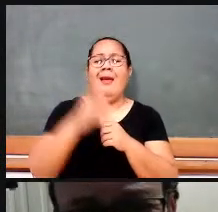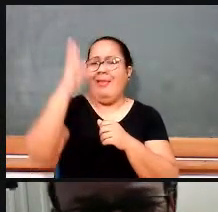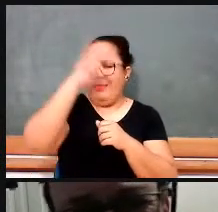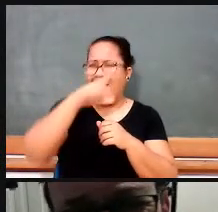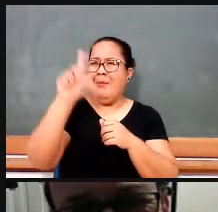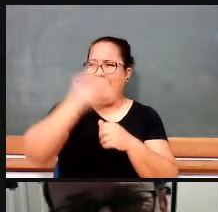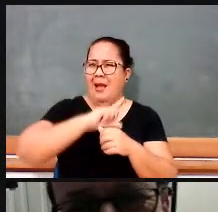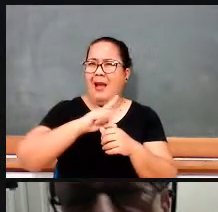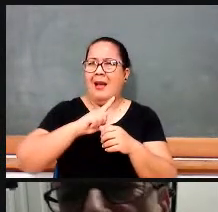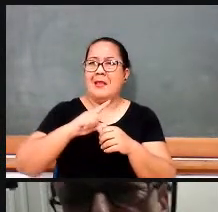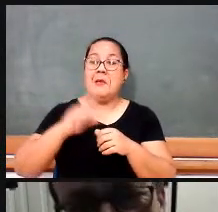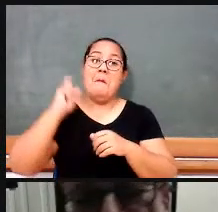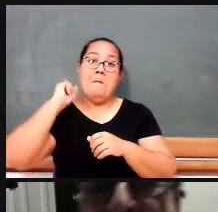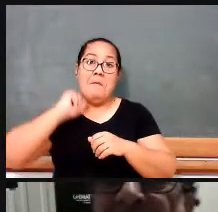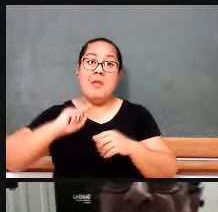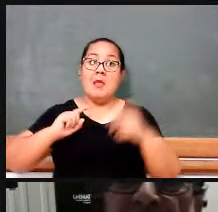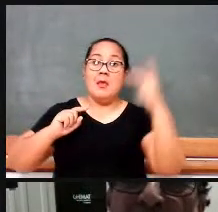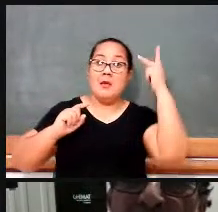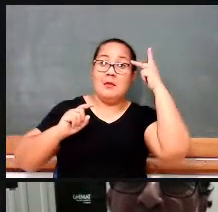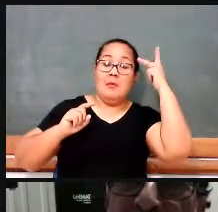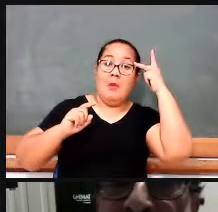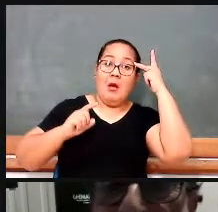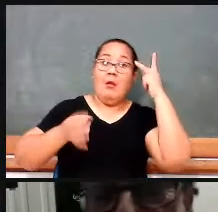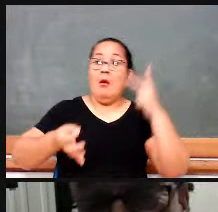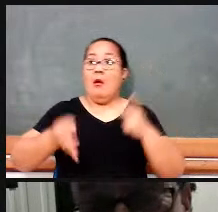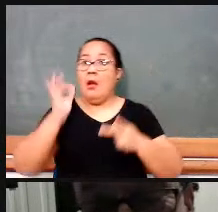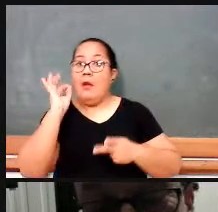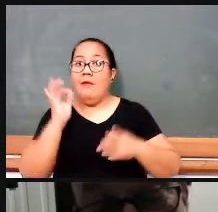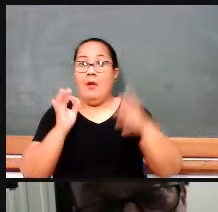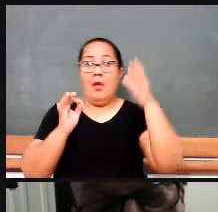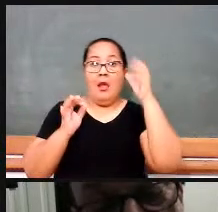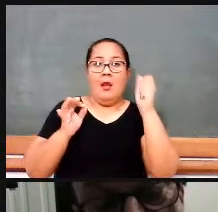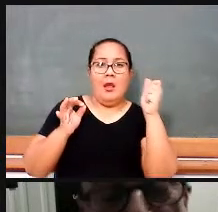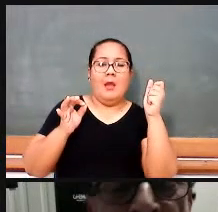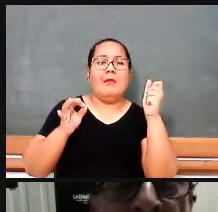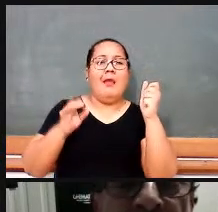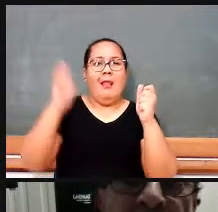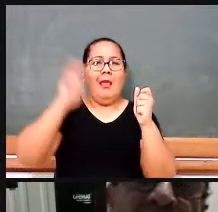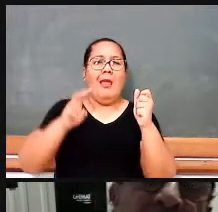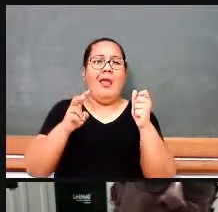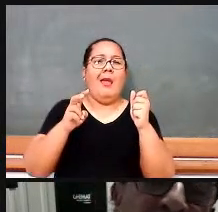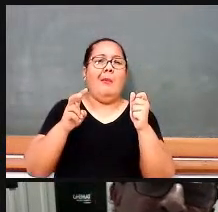começou a fazer água no meio desse café com leite, porque